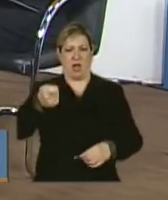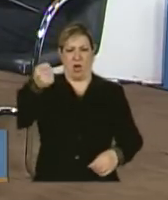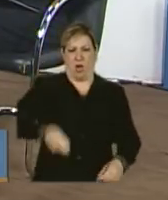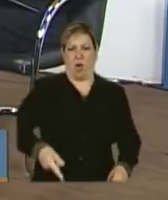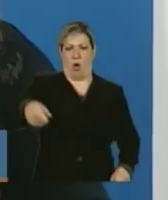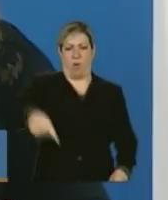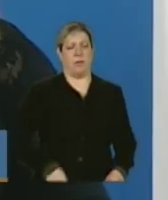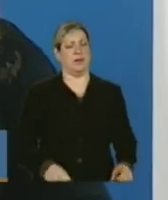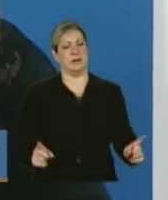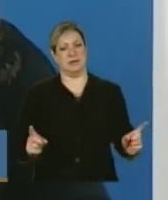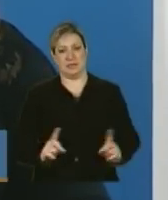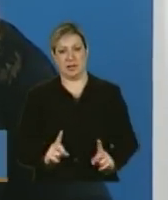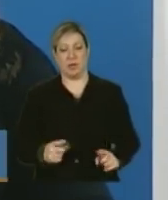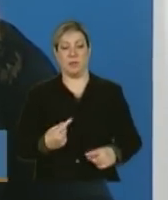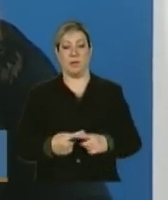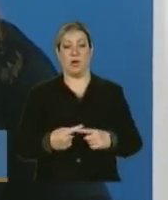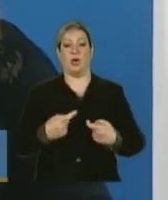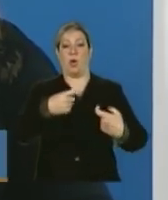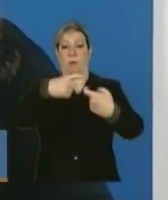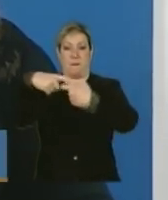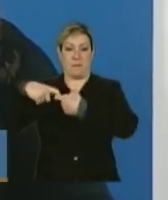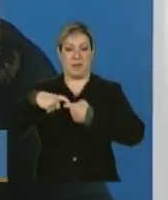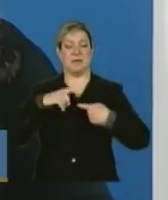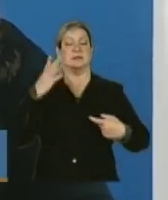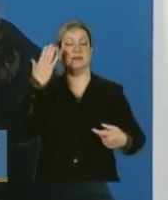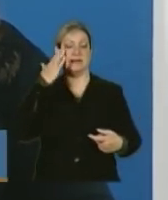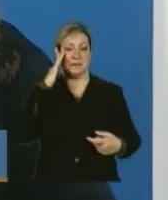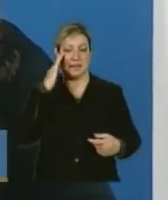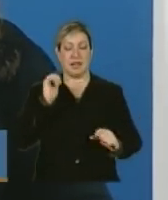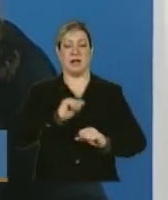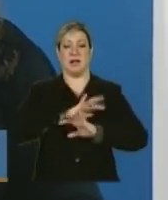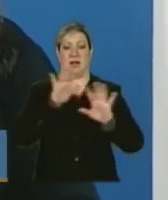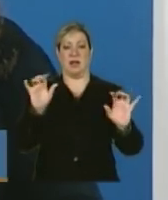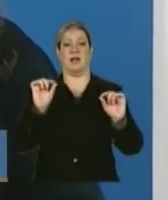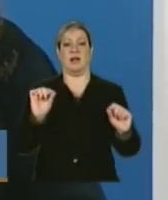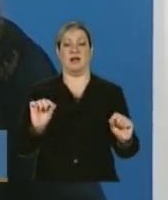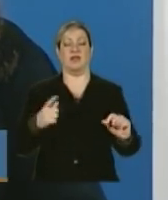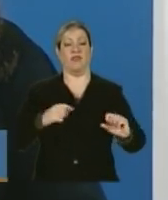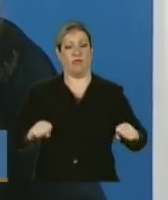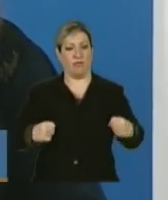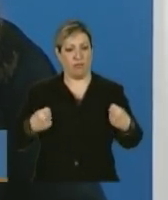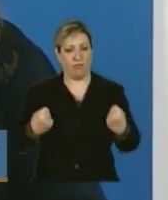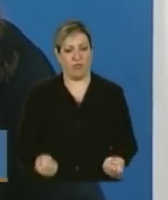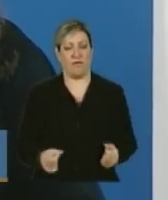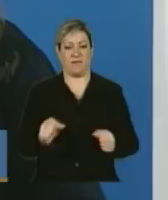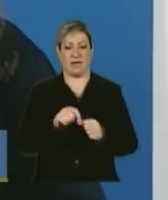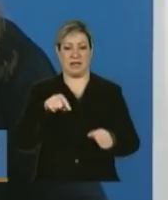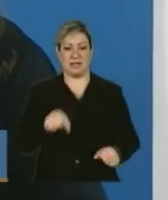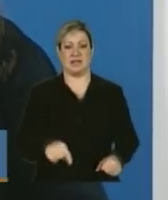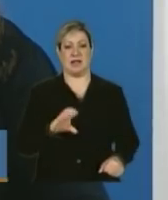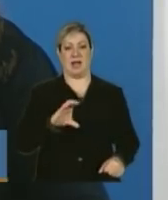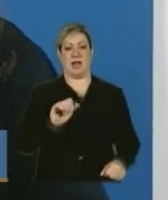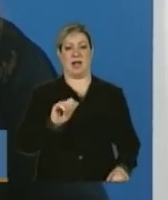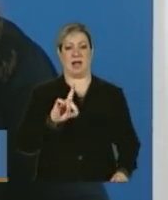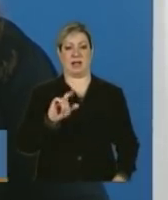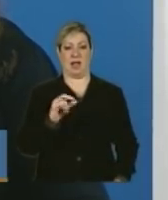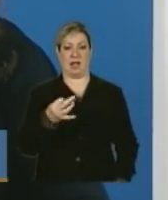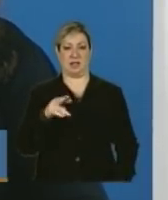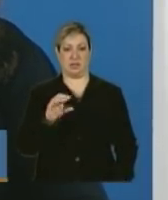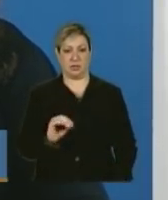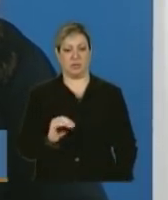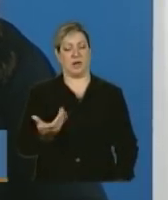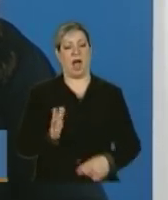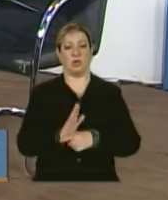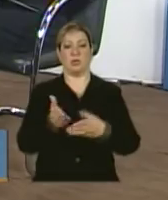parceiros. Não, os parceiros estão com a clareza do esforço já feito pelos municípios na ação de cadastramento e vão apoiá-los nessa